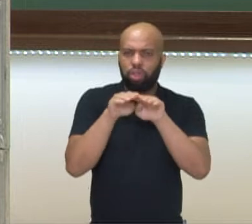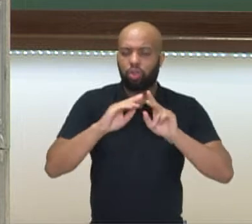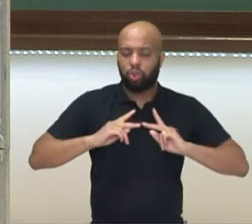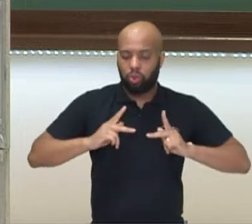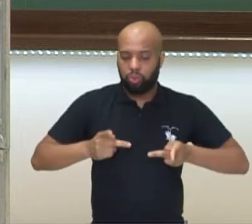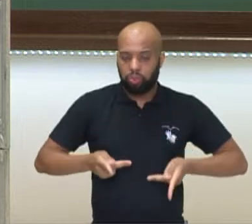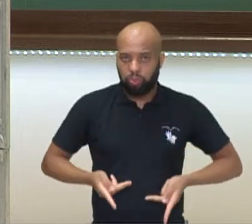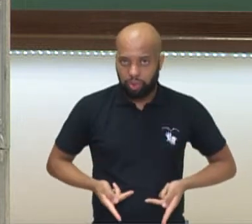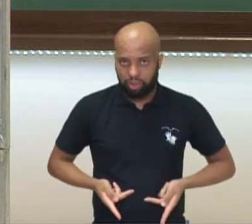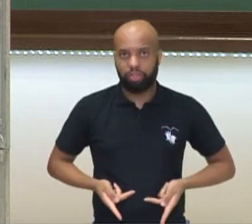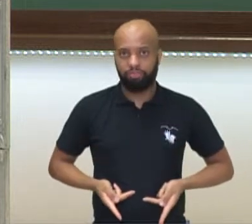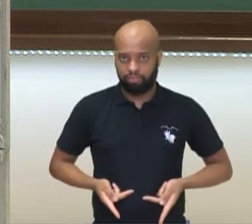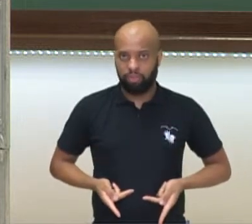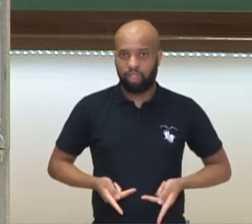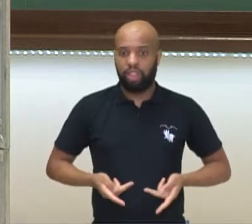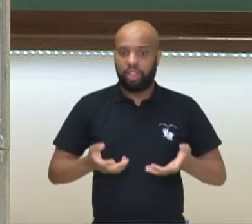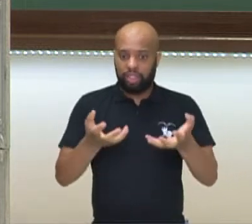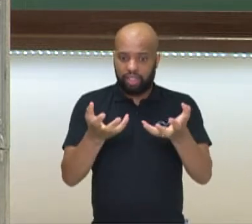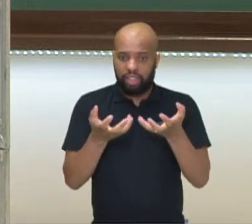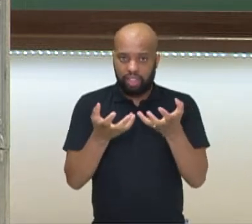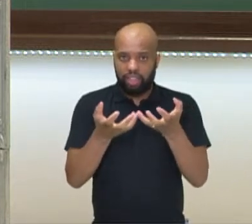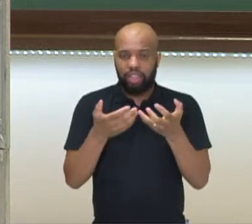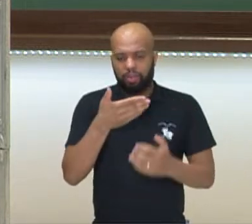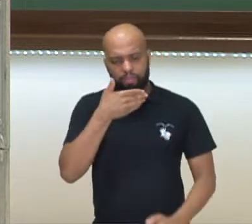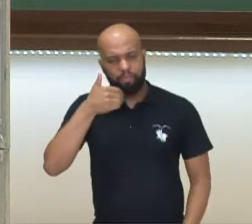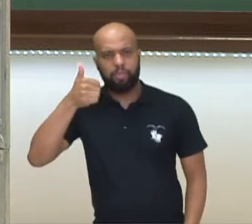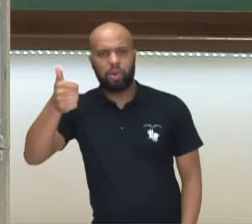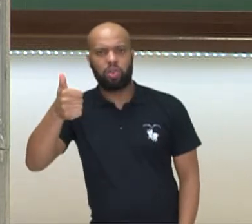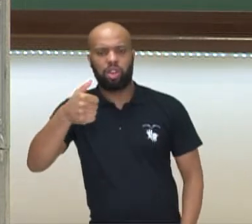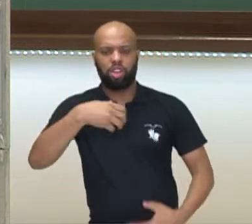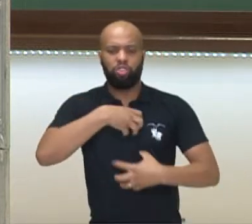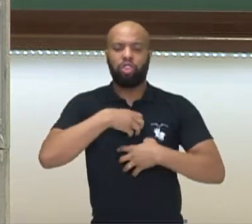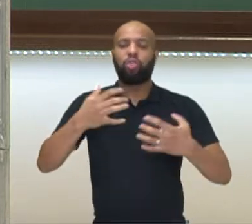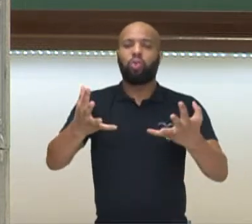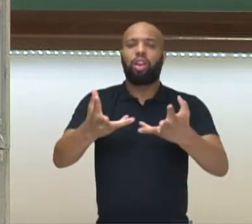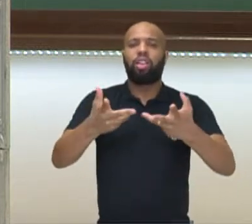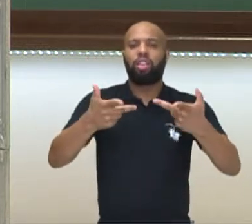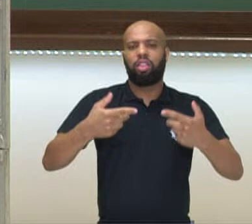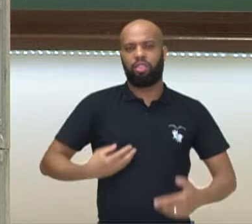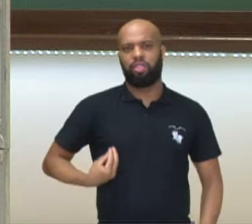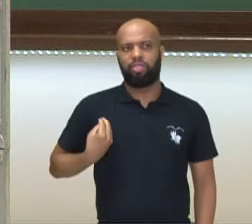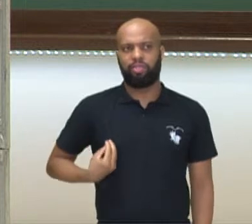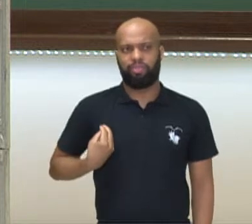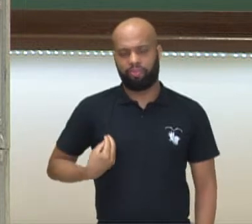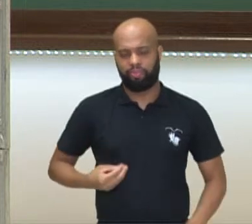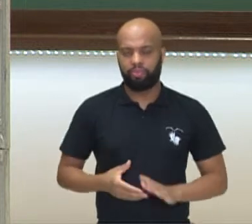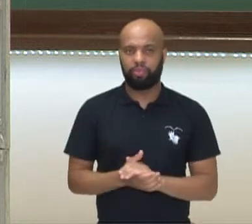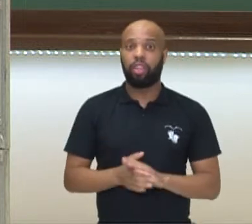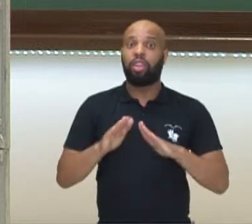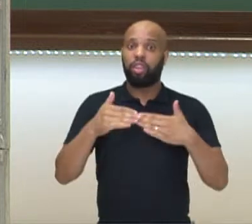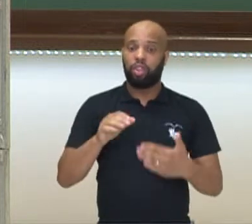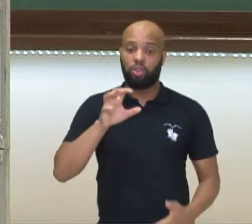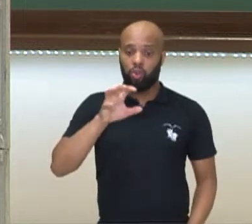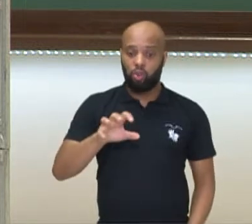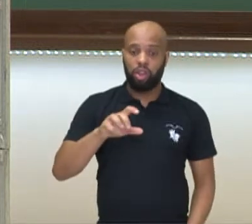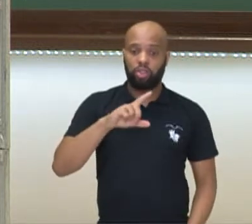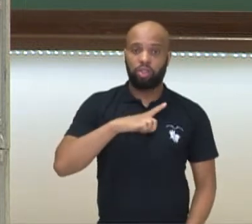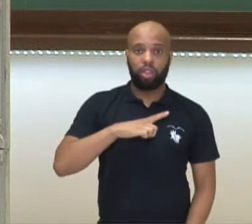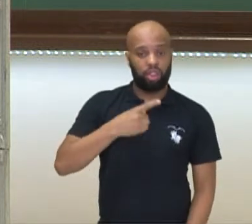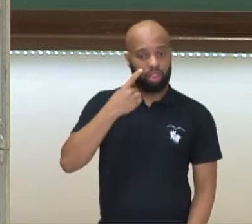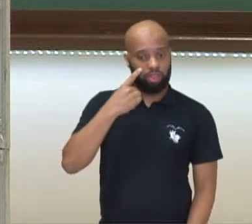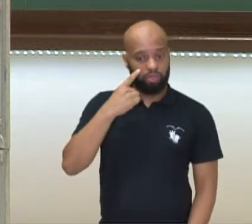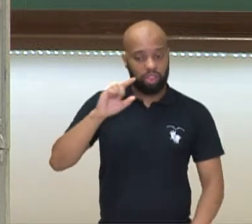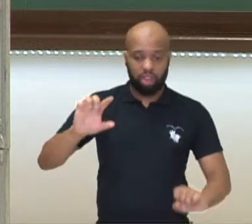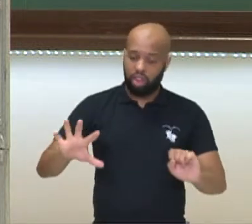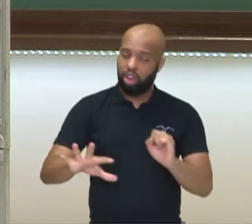decorrência ou em prol da sua melhoria da qualidade de vida. E isso deve ser observado e deve ser